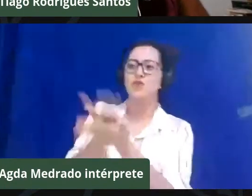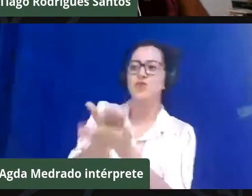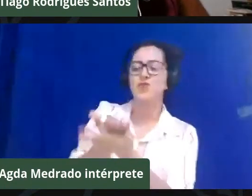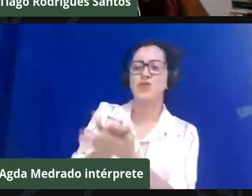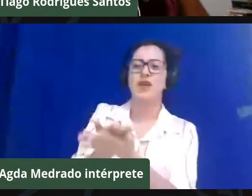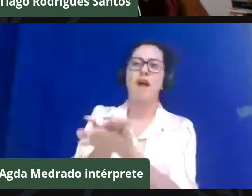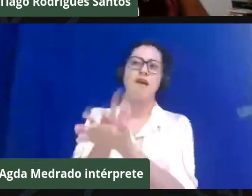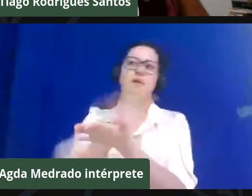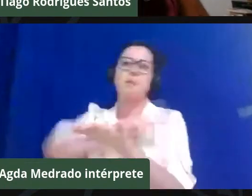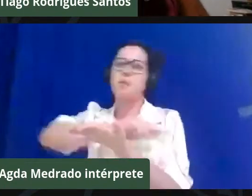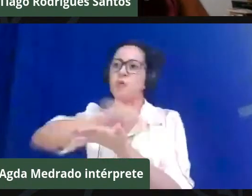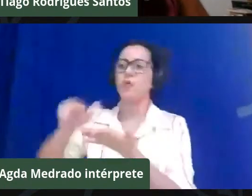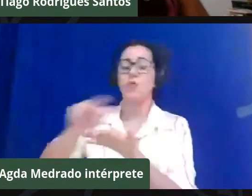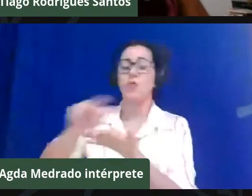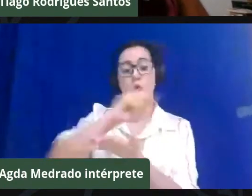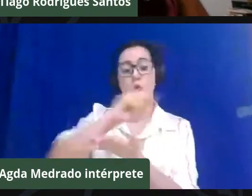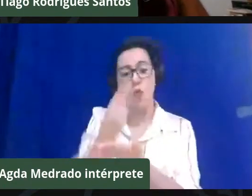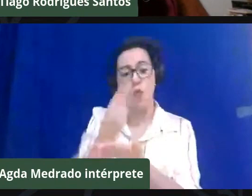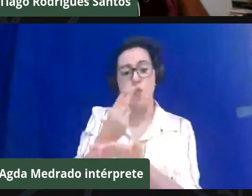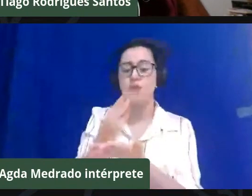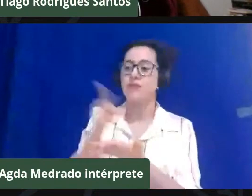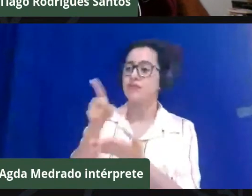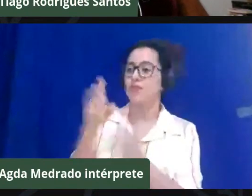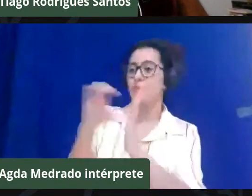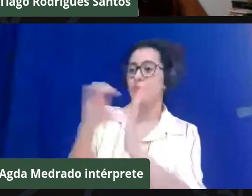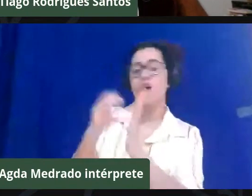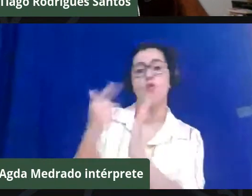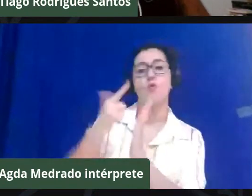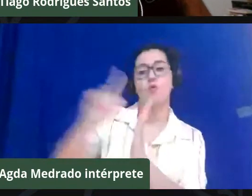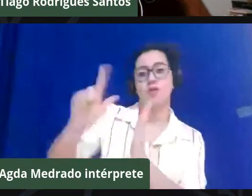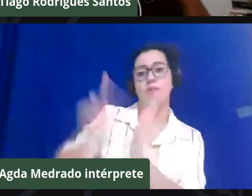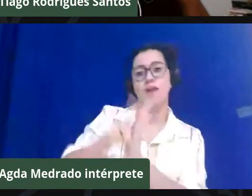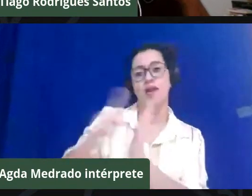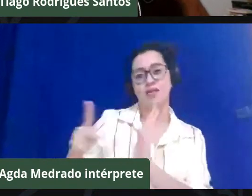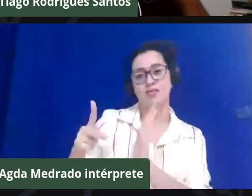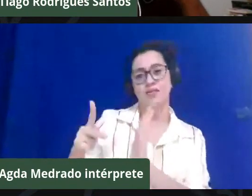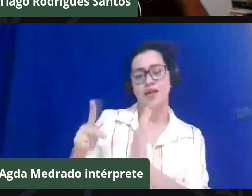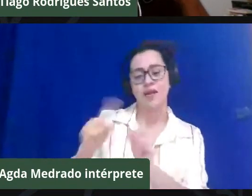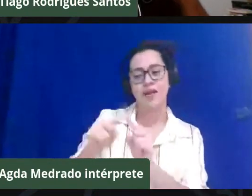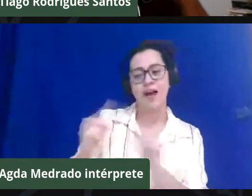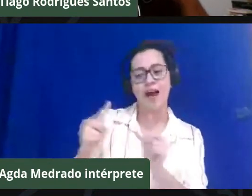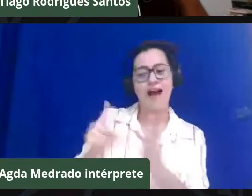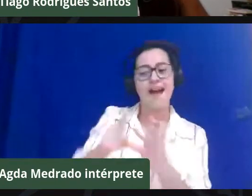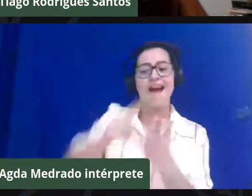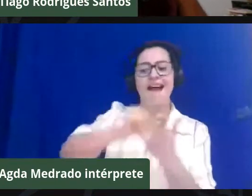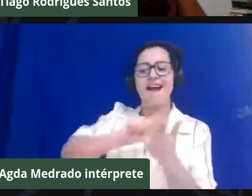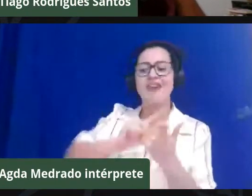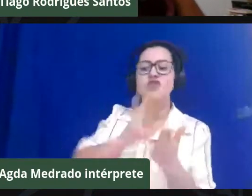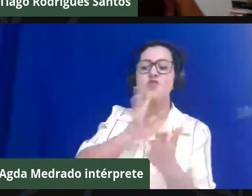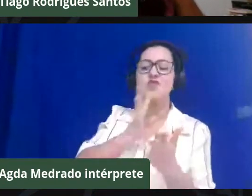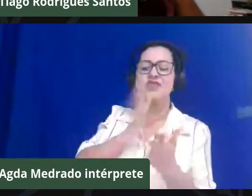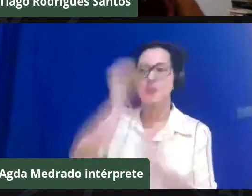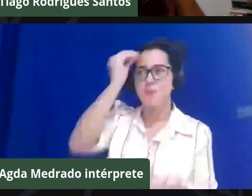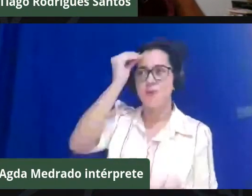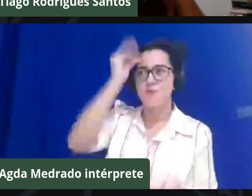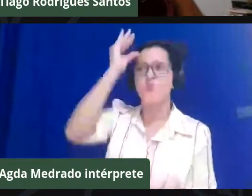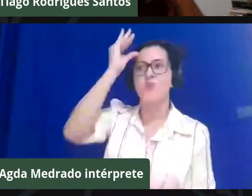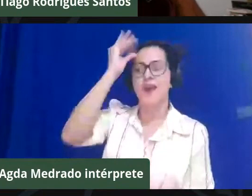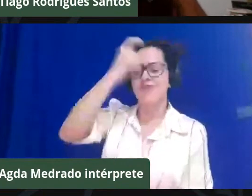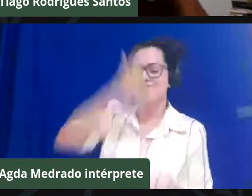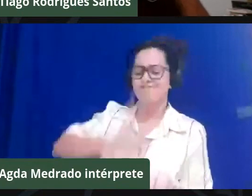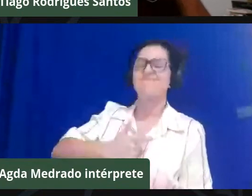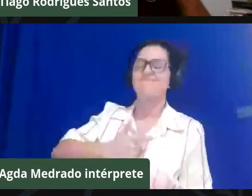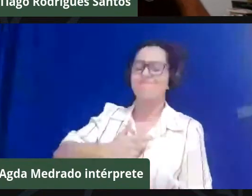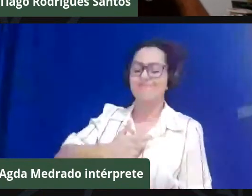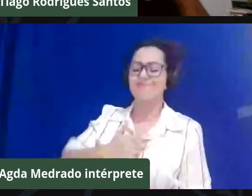comunidades mesmo, para outros espaços, já tendo esse conhecimento e esse sentimento de pertença. Então,